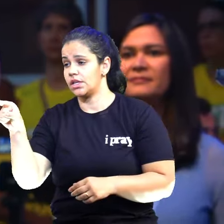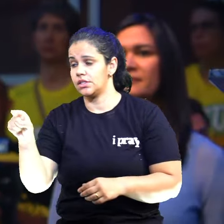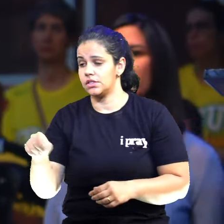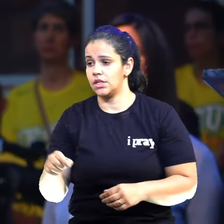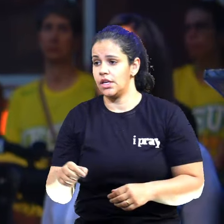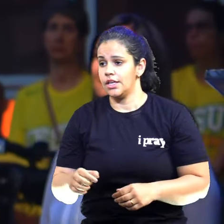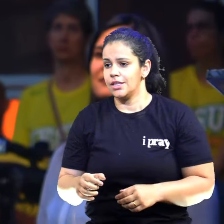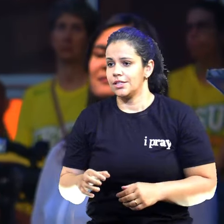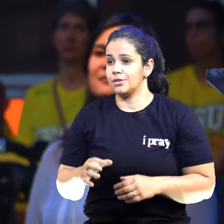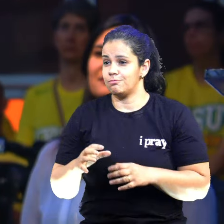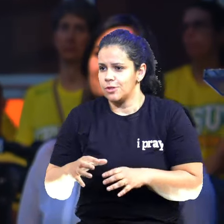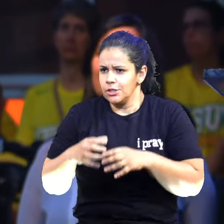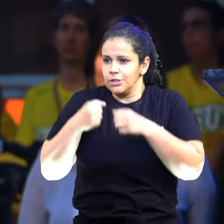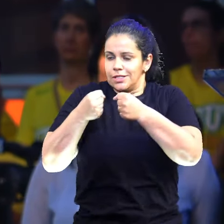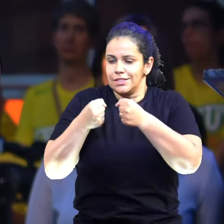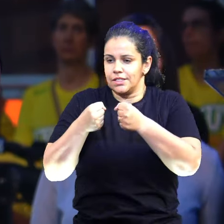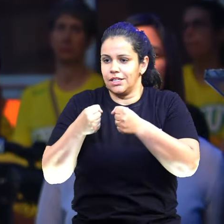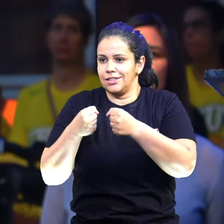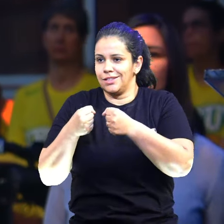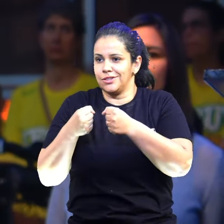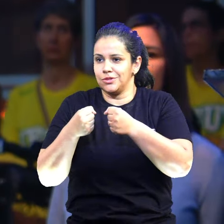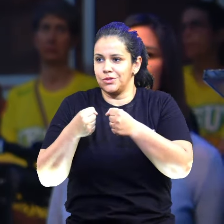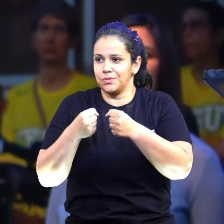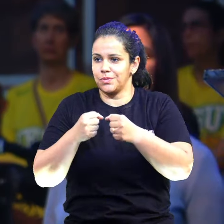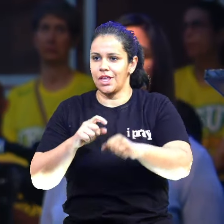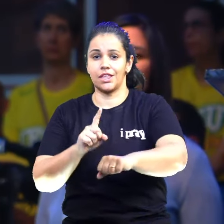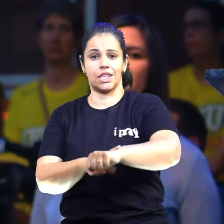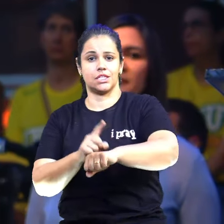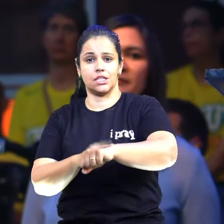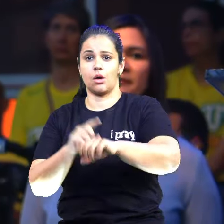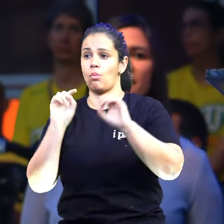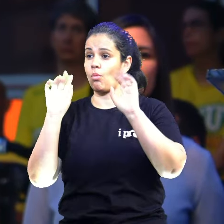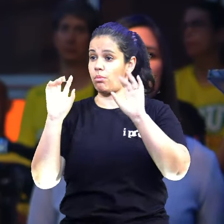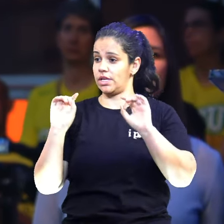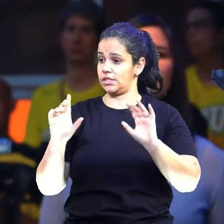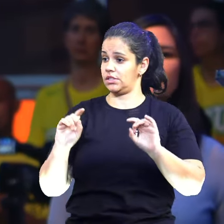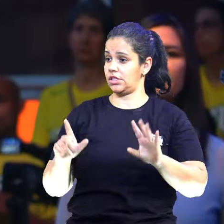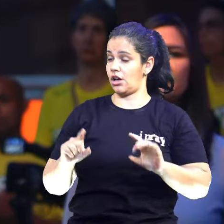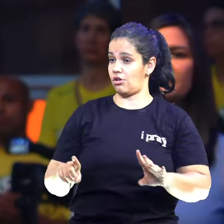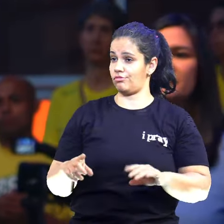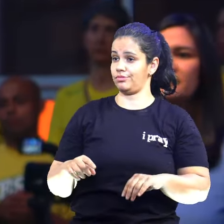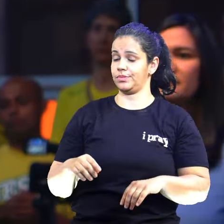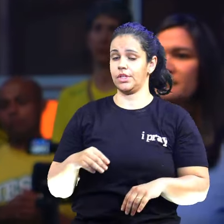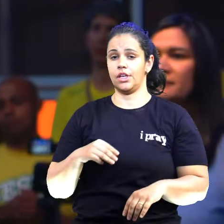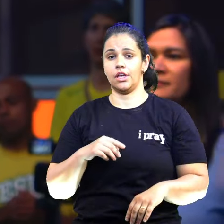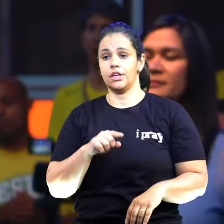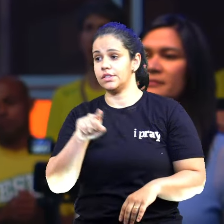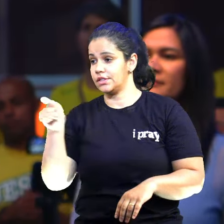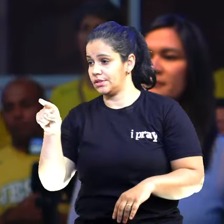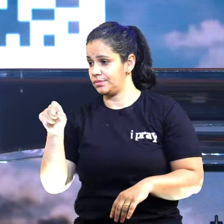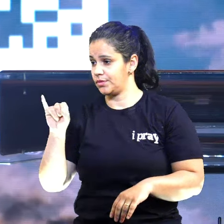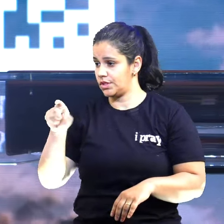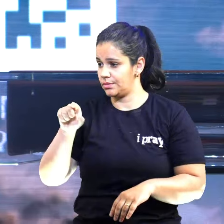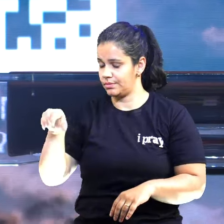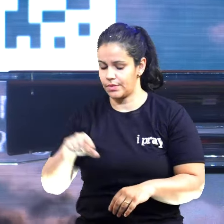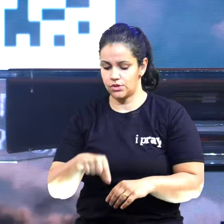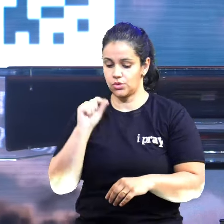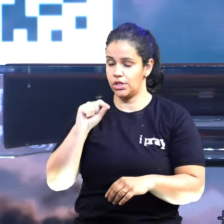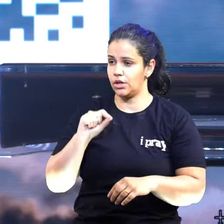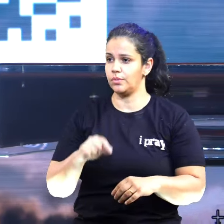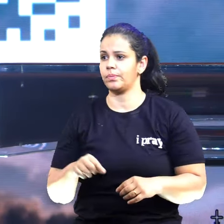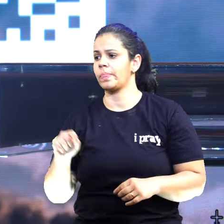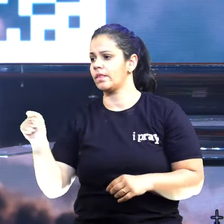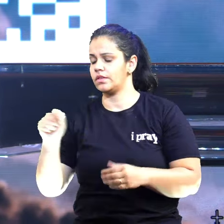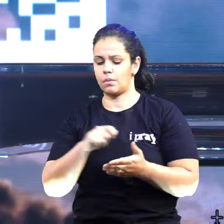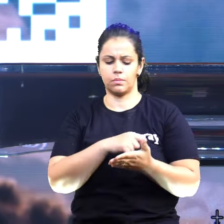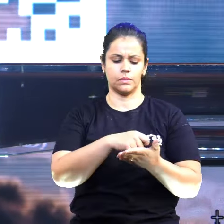aceitando esse desafio, tem esse papelzinho que você recebeu, escrito sim, envolvo em missões, o é nós queremos de você? Coloca os teus